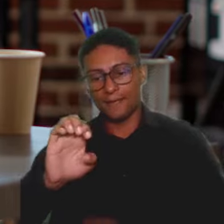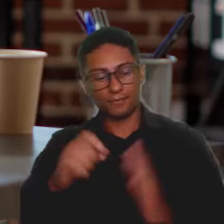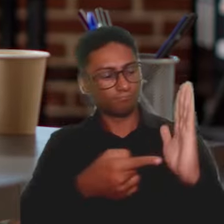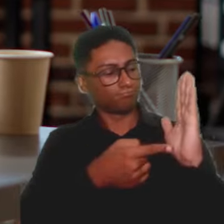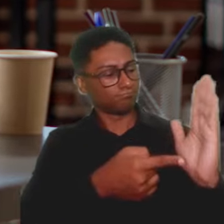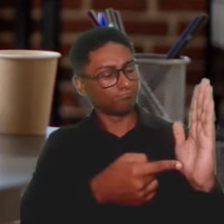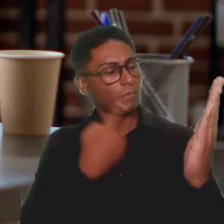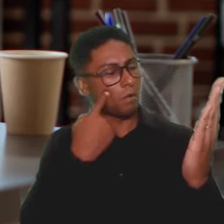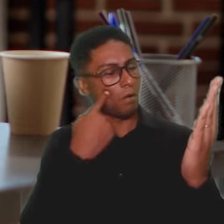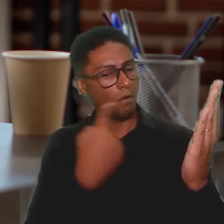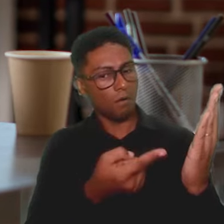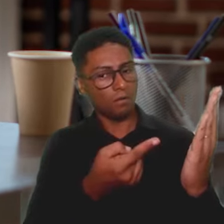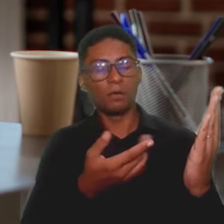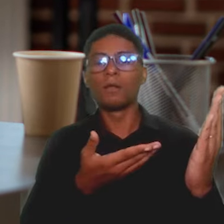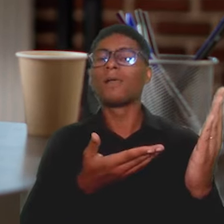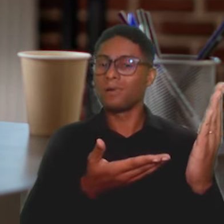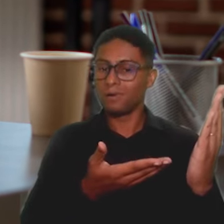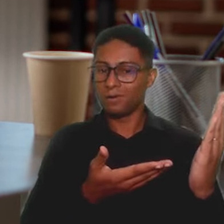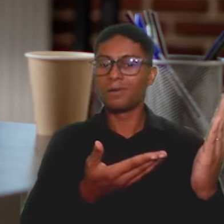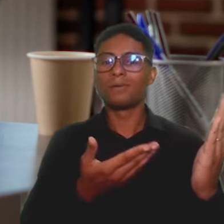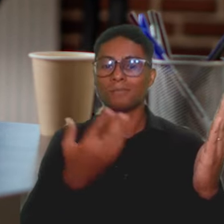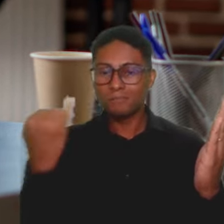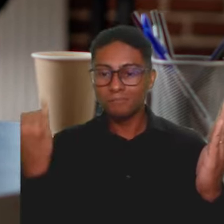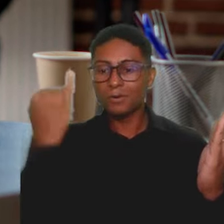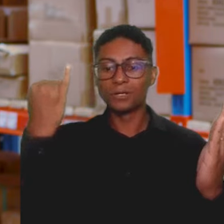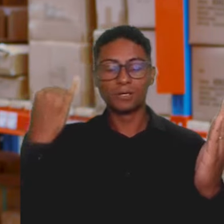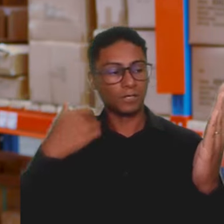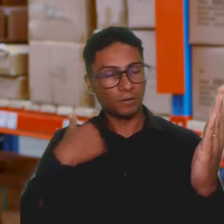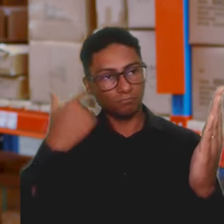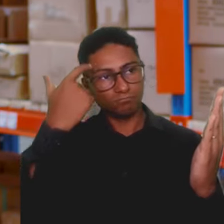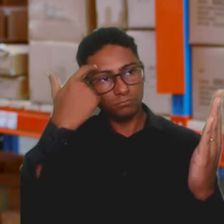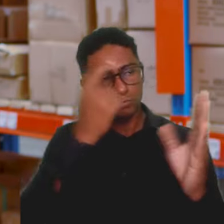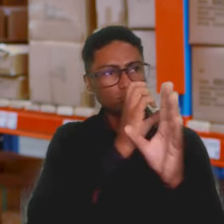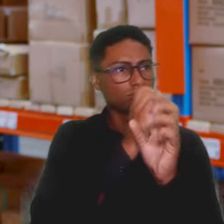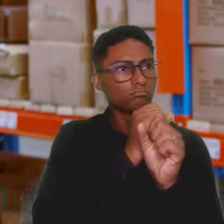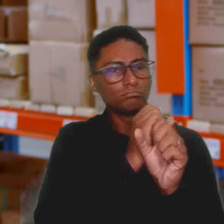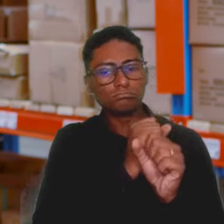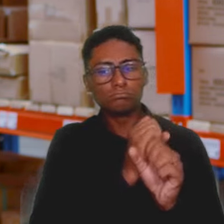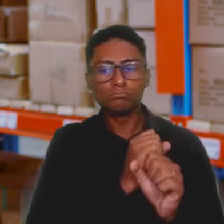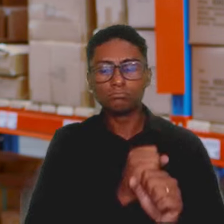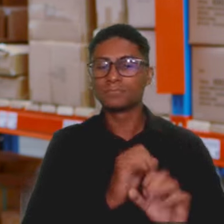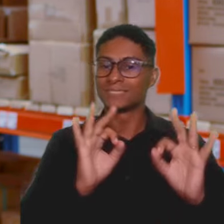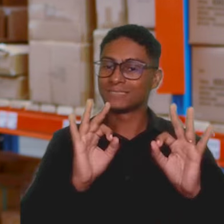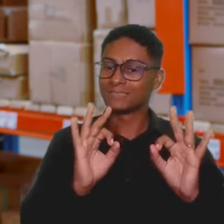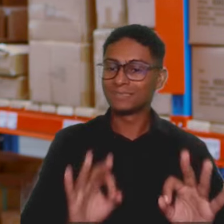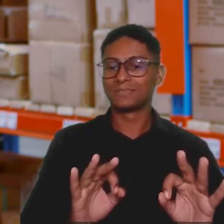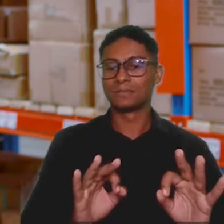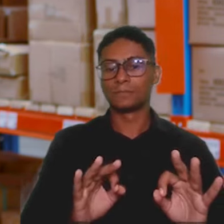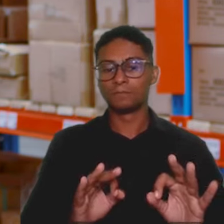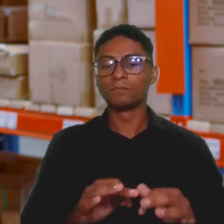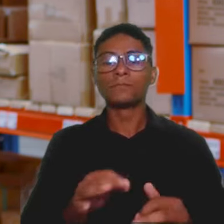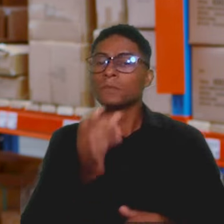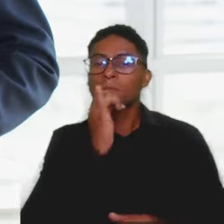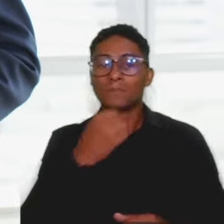demonstração de resultado, isso é o ponto de partida para eu formar meu preço. Então, eu falo que toda vez que eu